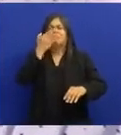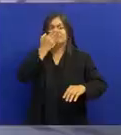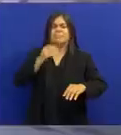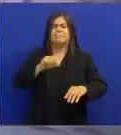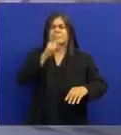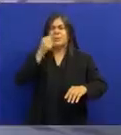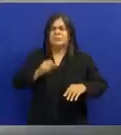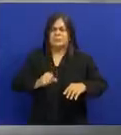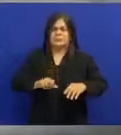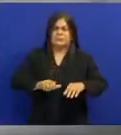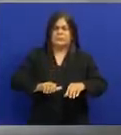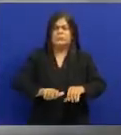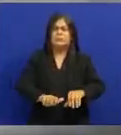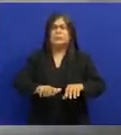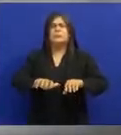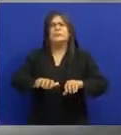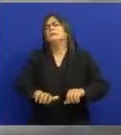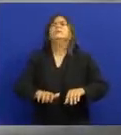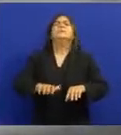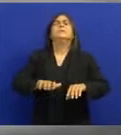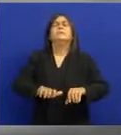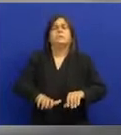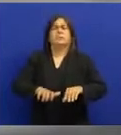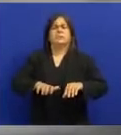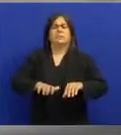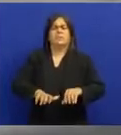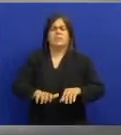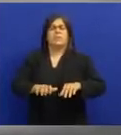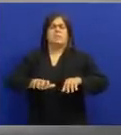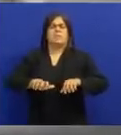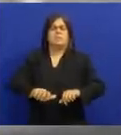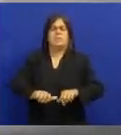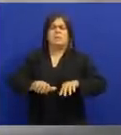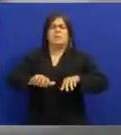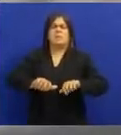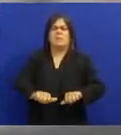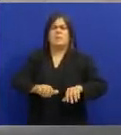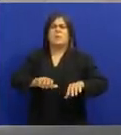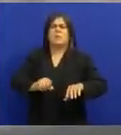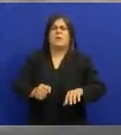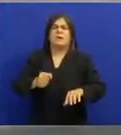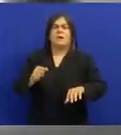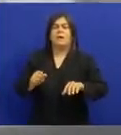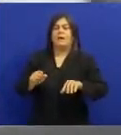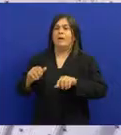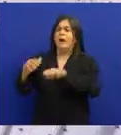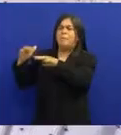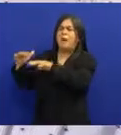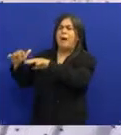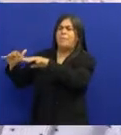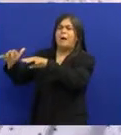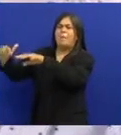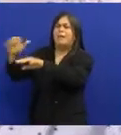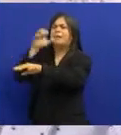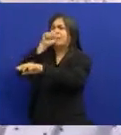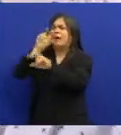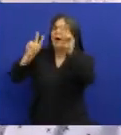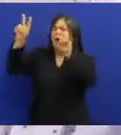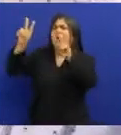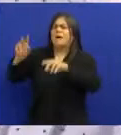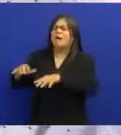pão doce Com a massa Socando a massa Num sábado de carnaval Passa um grupo